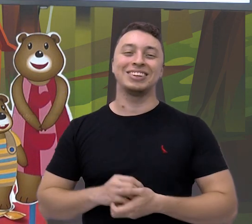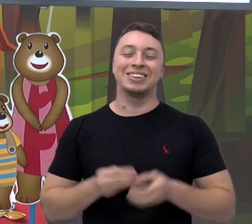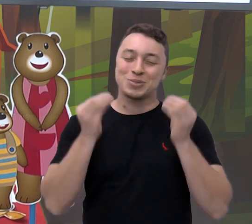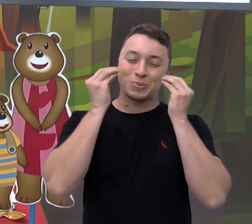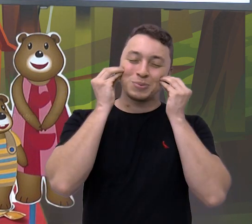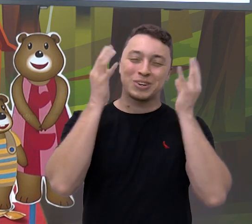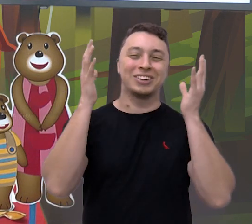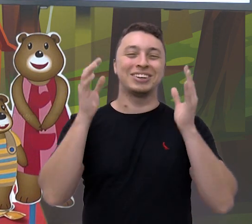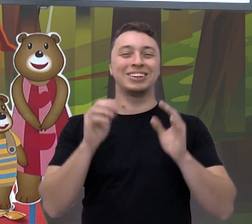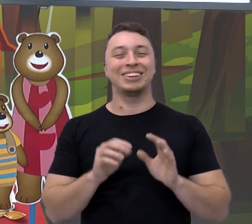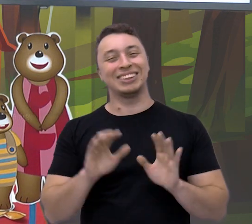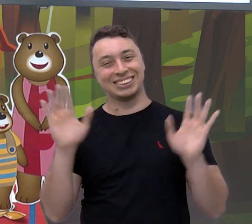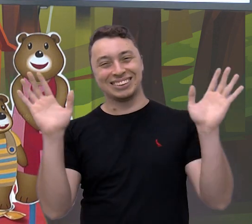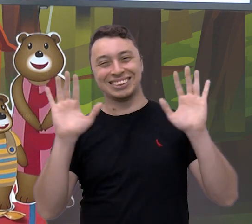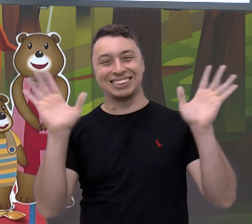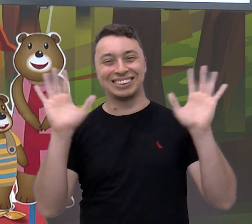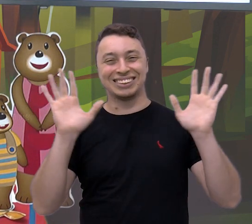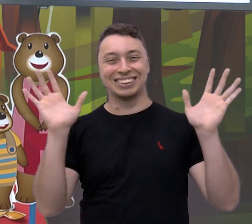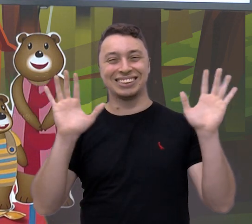Um beijo, Pré 1! E até mais!